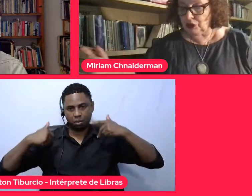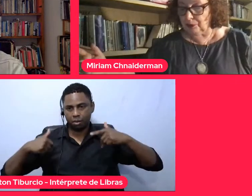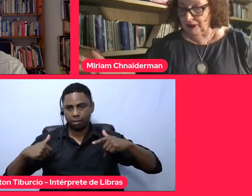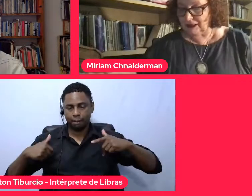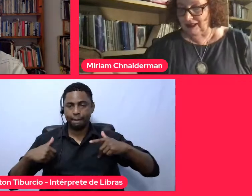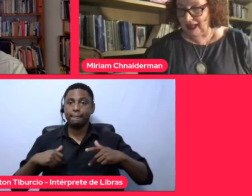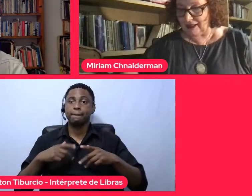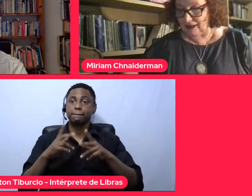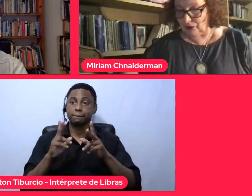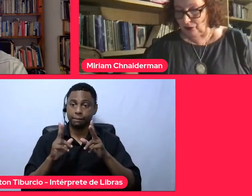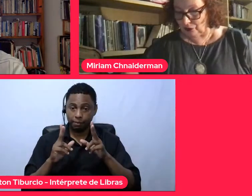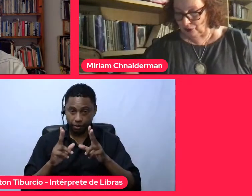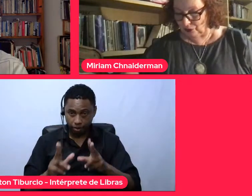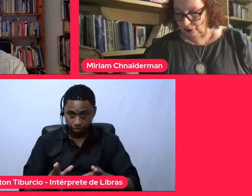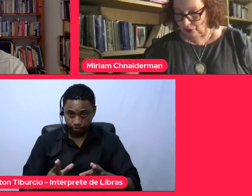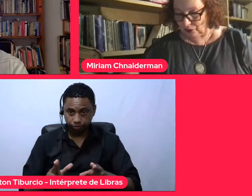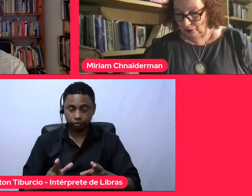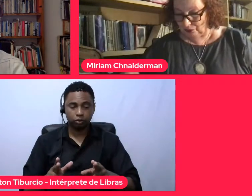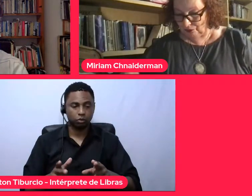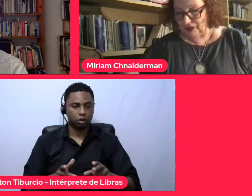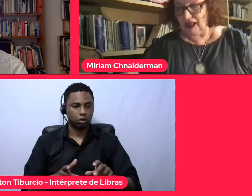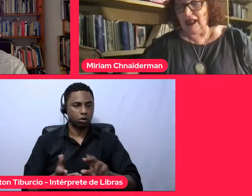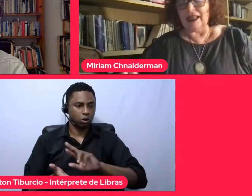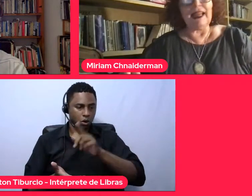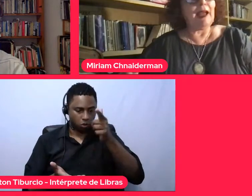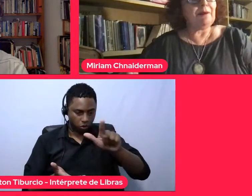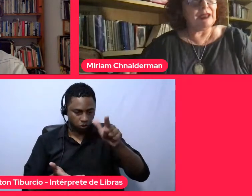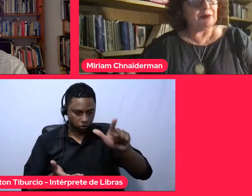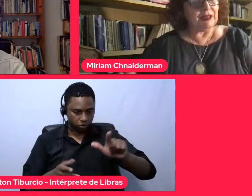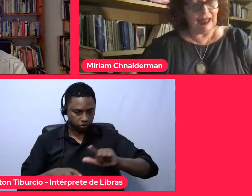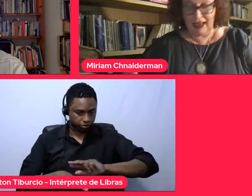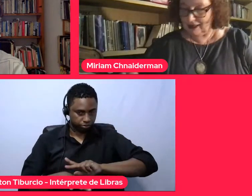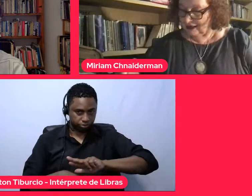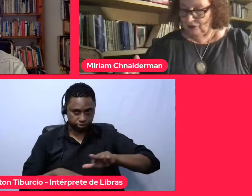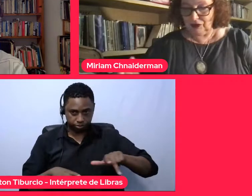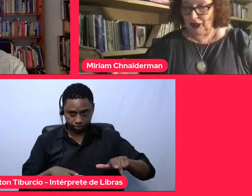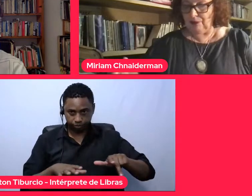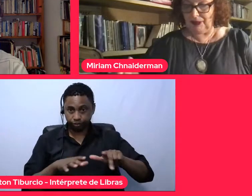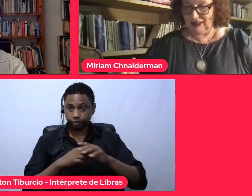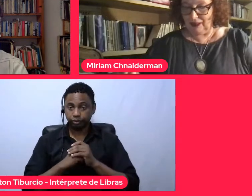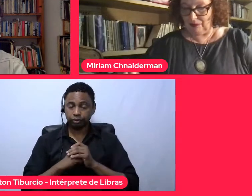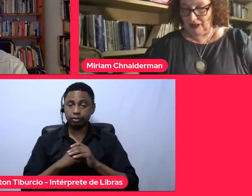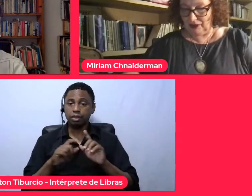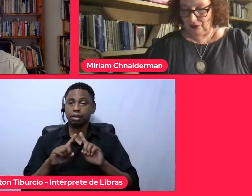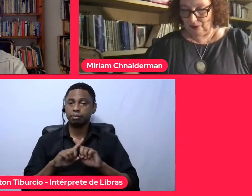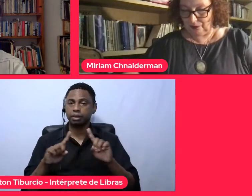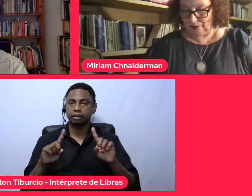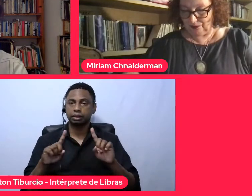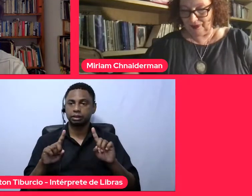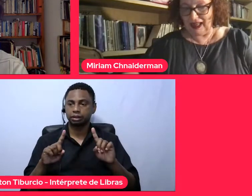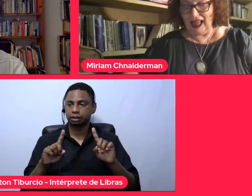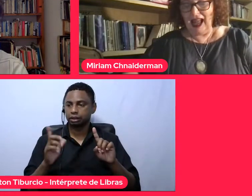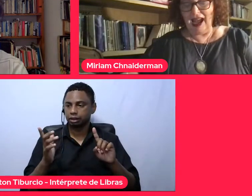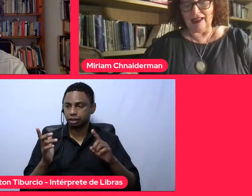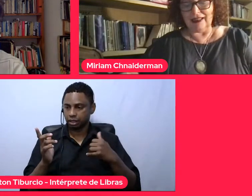na multiplicidade dos outros. Na mesmidade não tem pensamento.